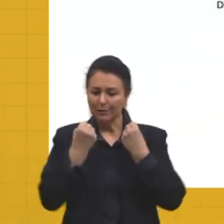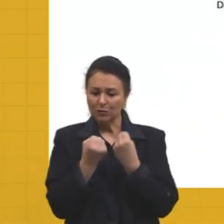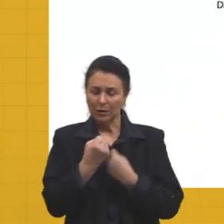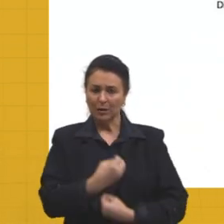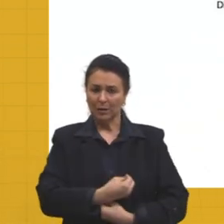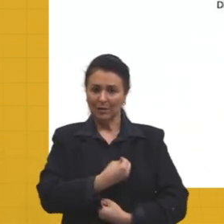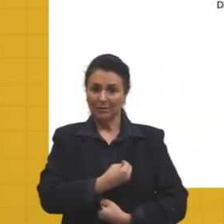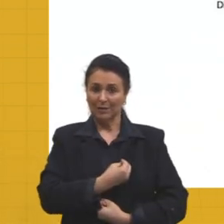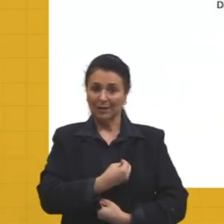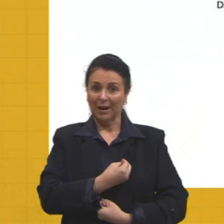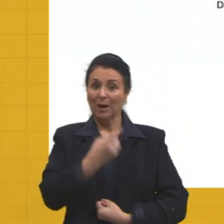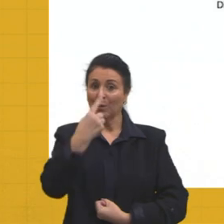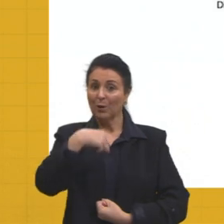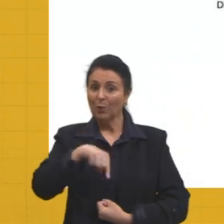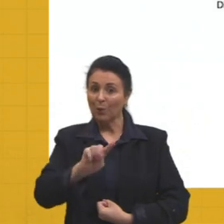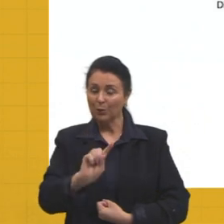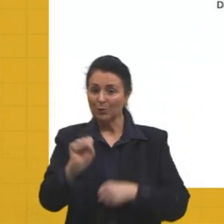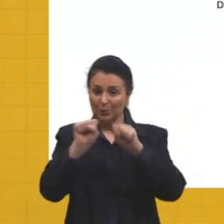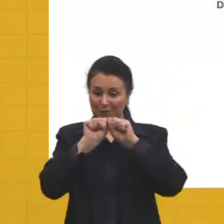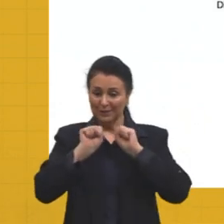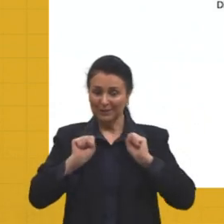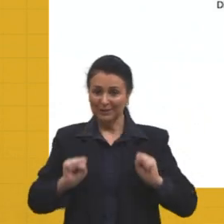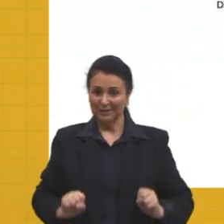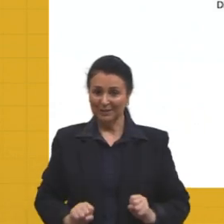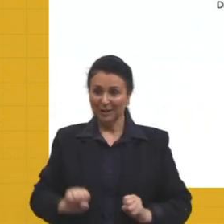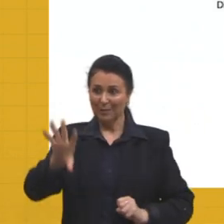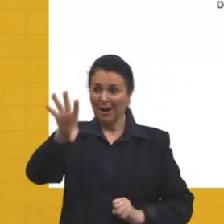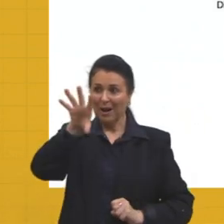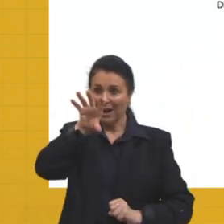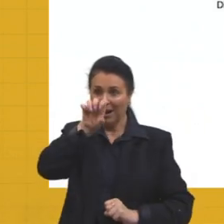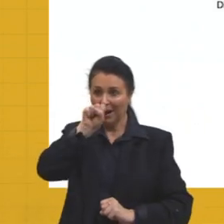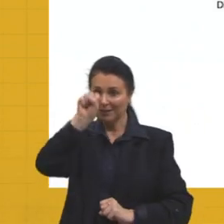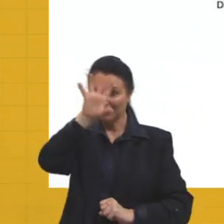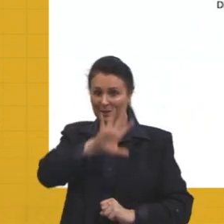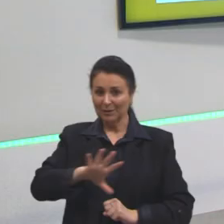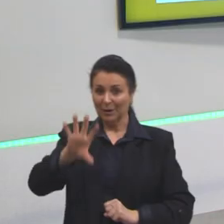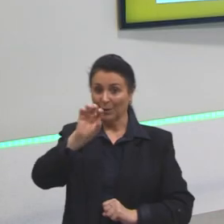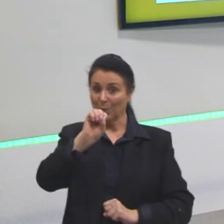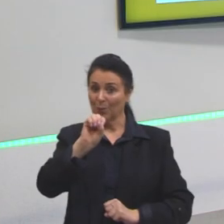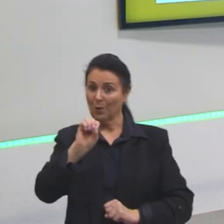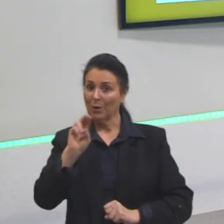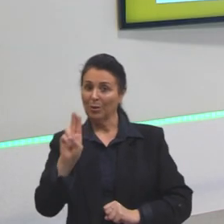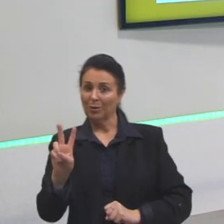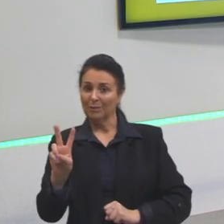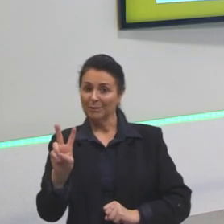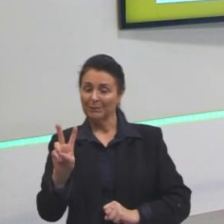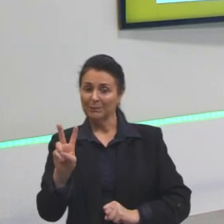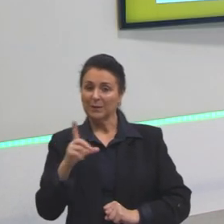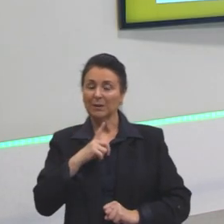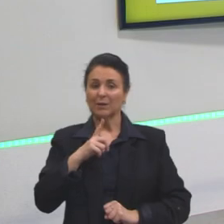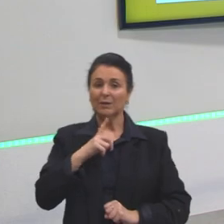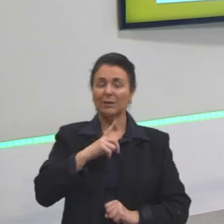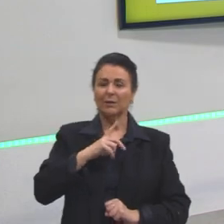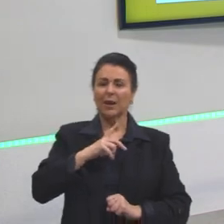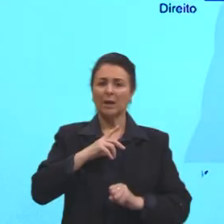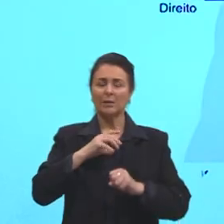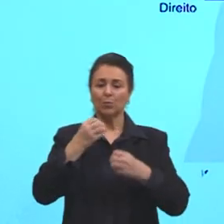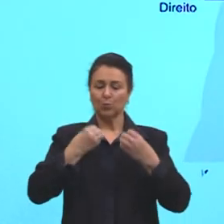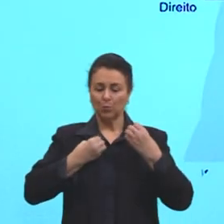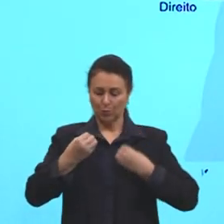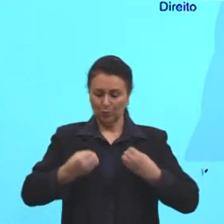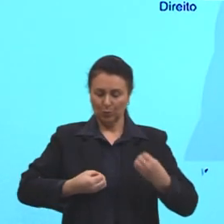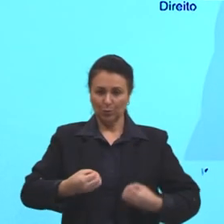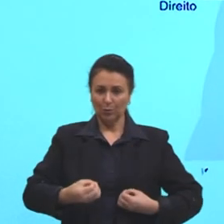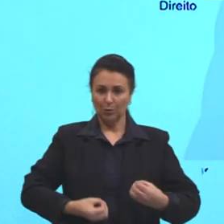o sistema respiratório vai nos conseguir, né? Que é o oxigênio. Então, aqui nós temos os órgãos principais que